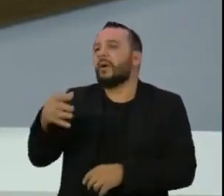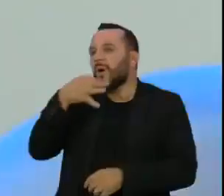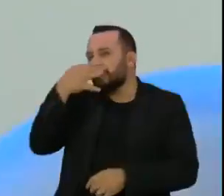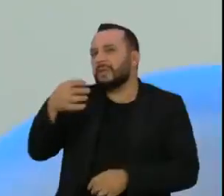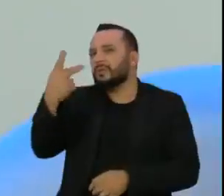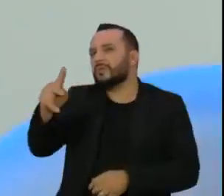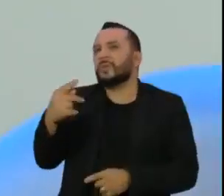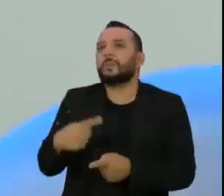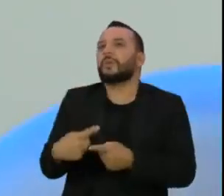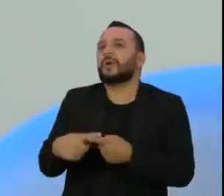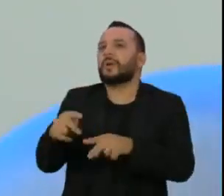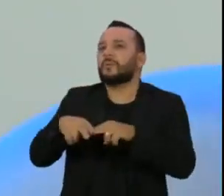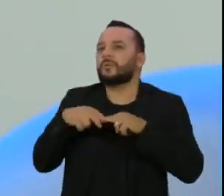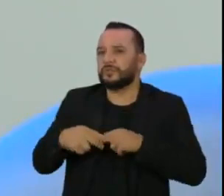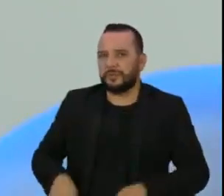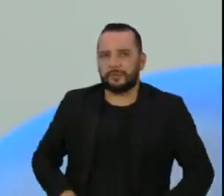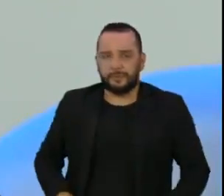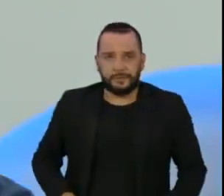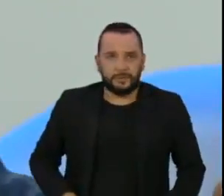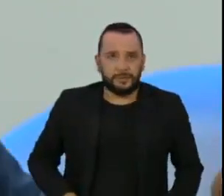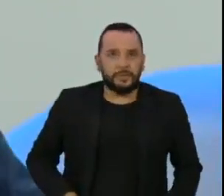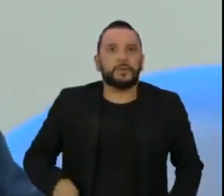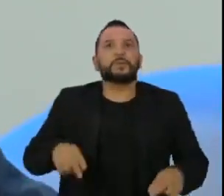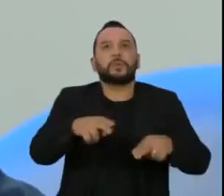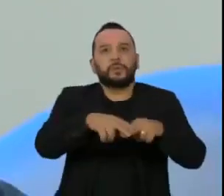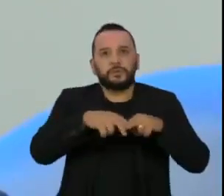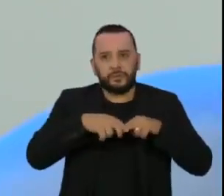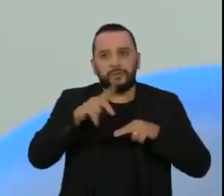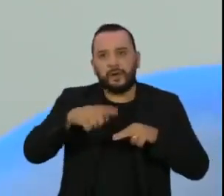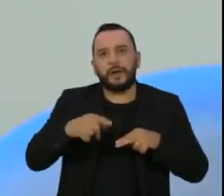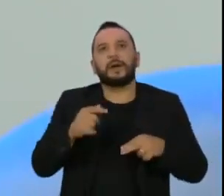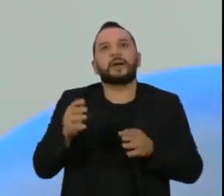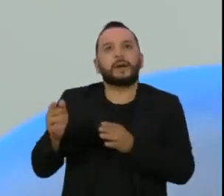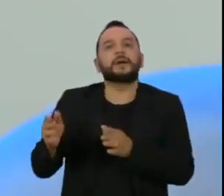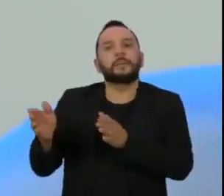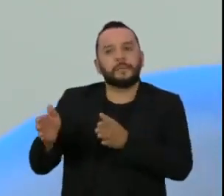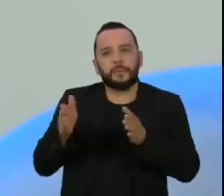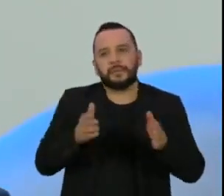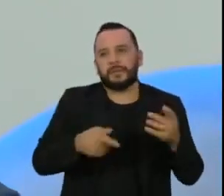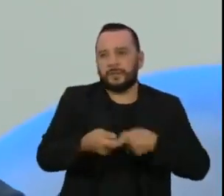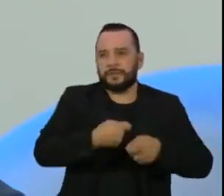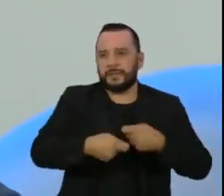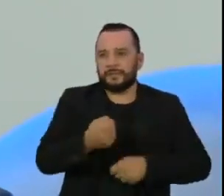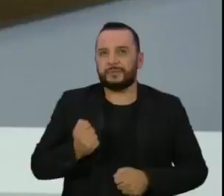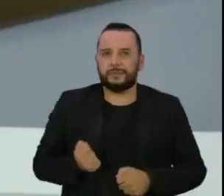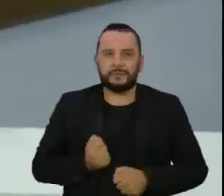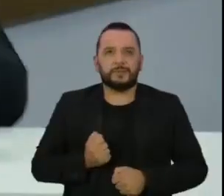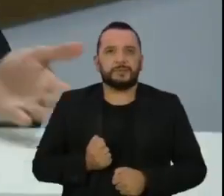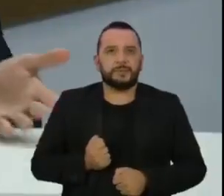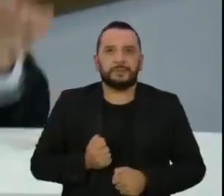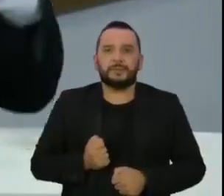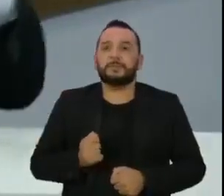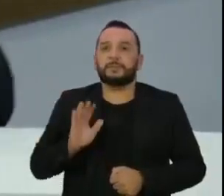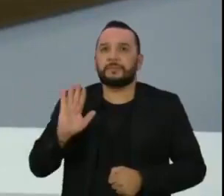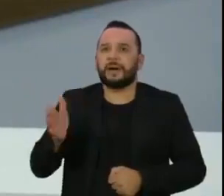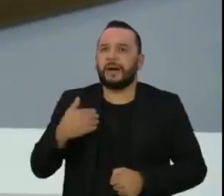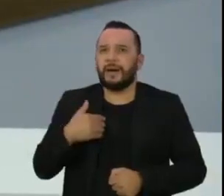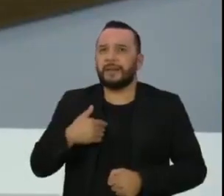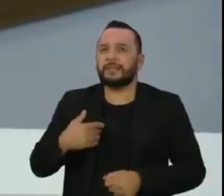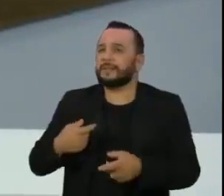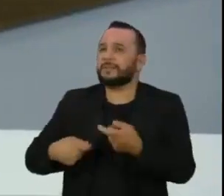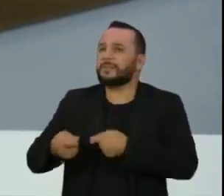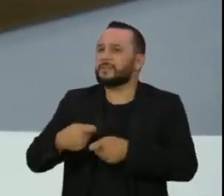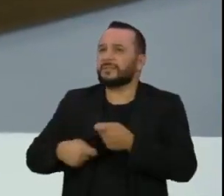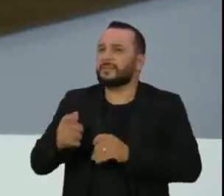avaliação? A causa, o processo administrativo. É a principal causa. o processo administrativo existia antes e